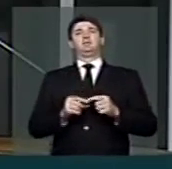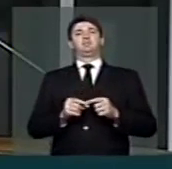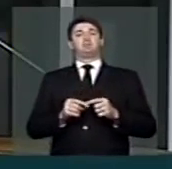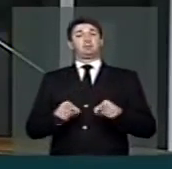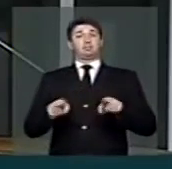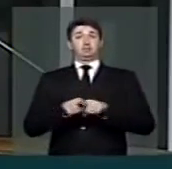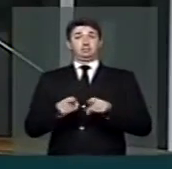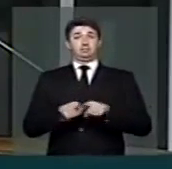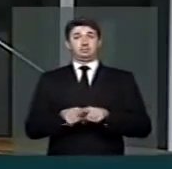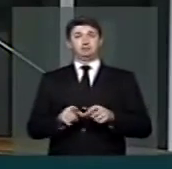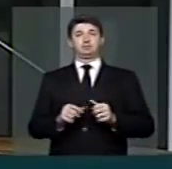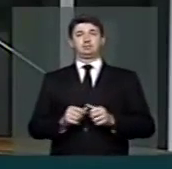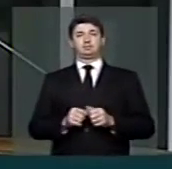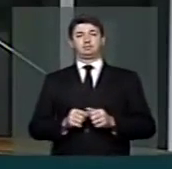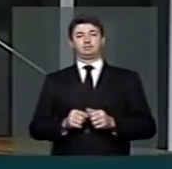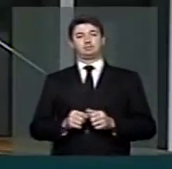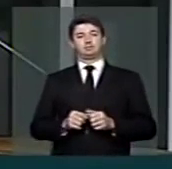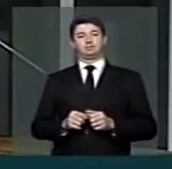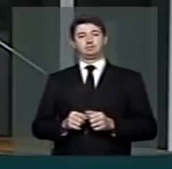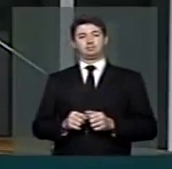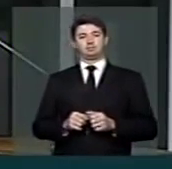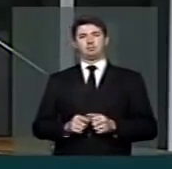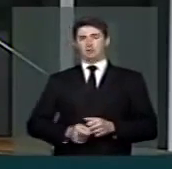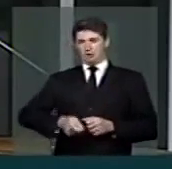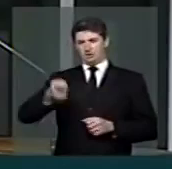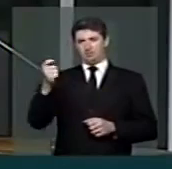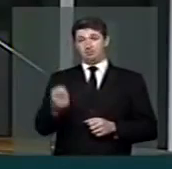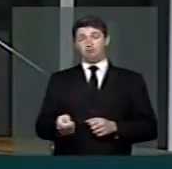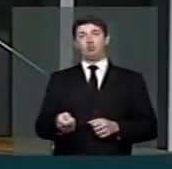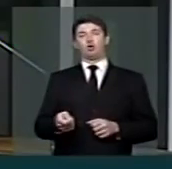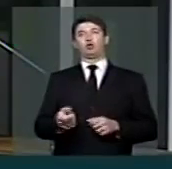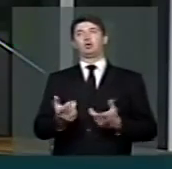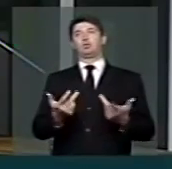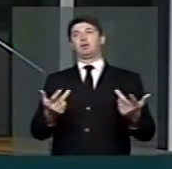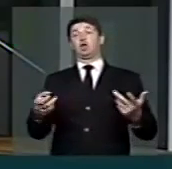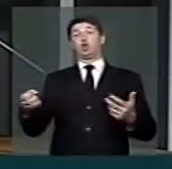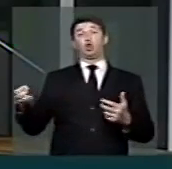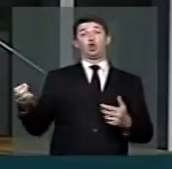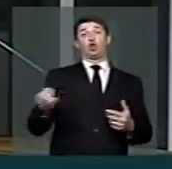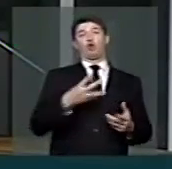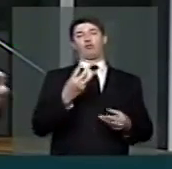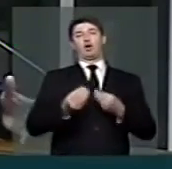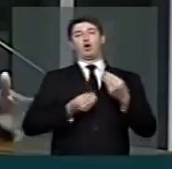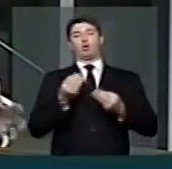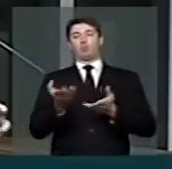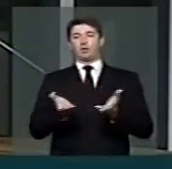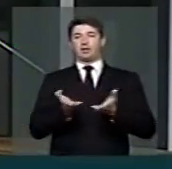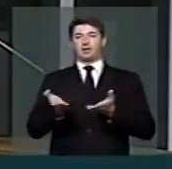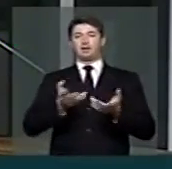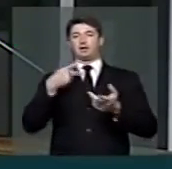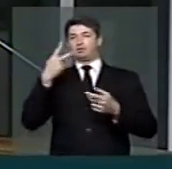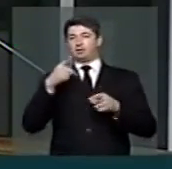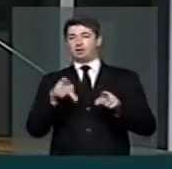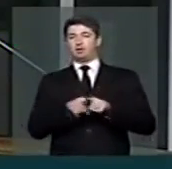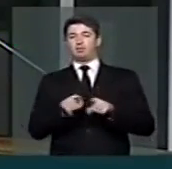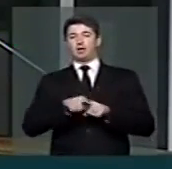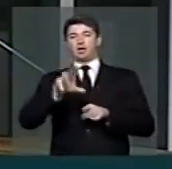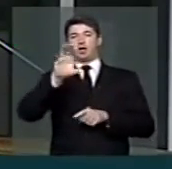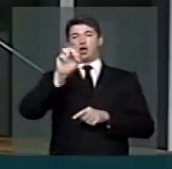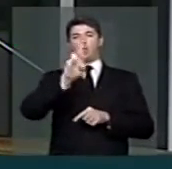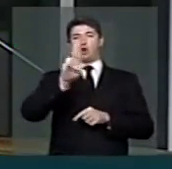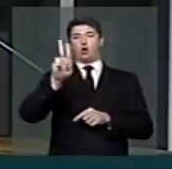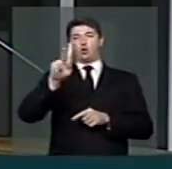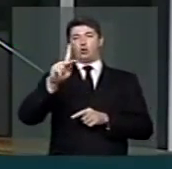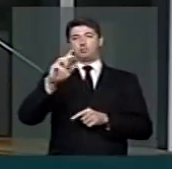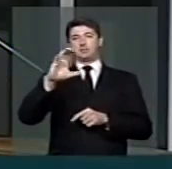e também impondo uma nova forma de tratar a questão da corrupção no